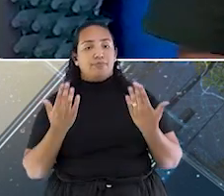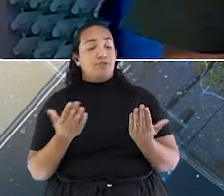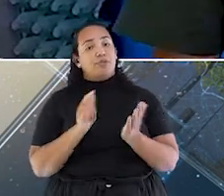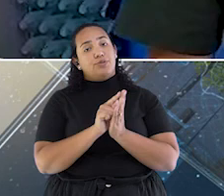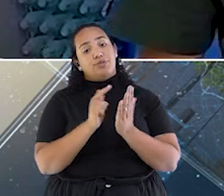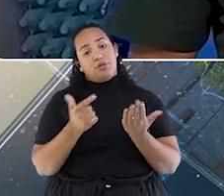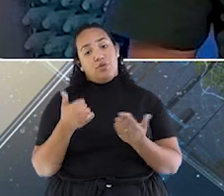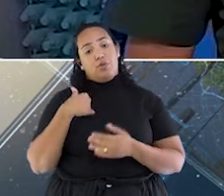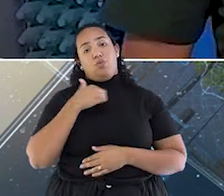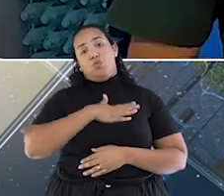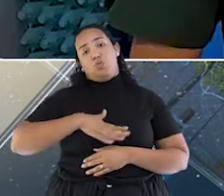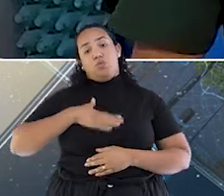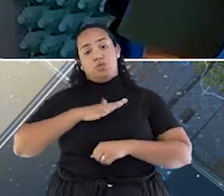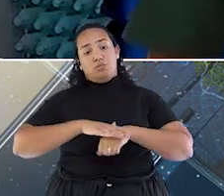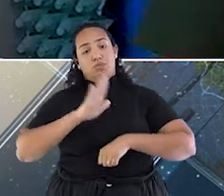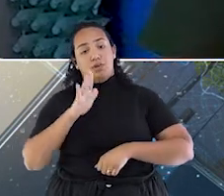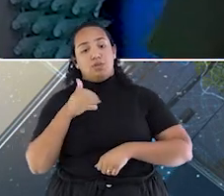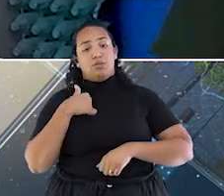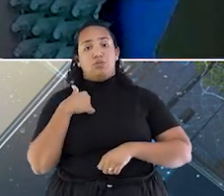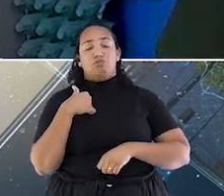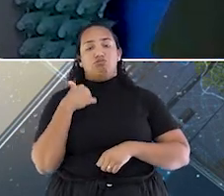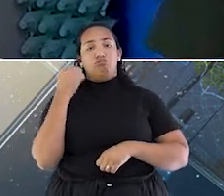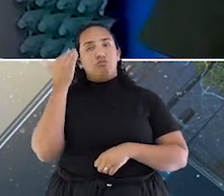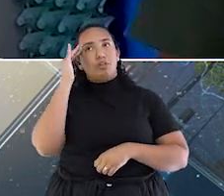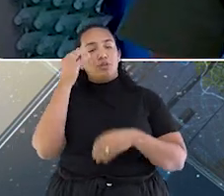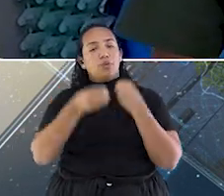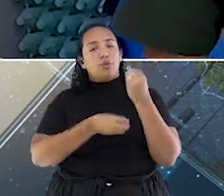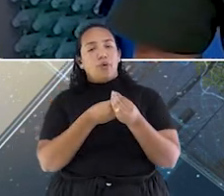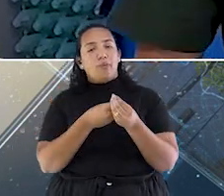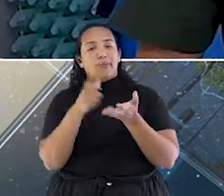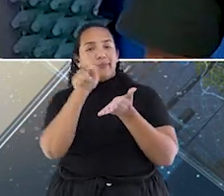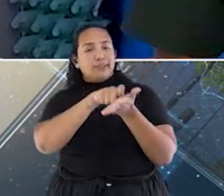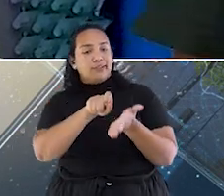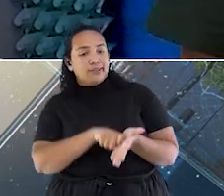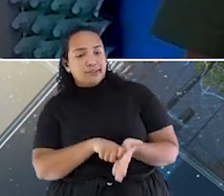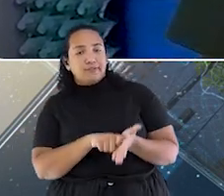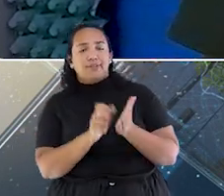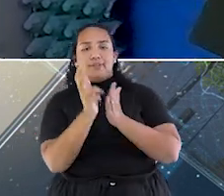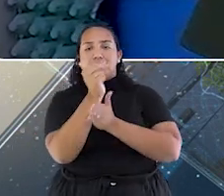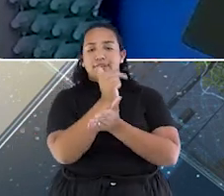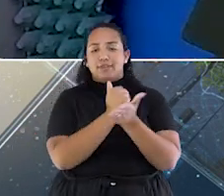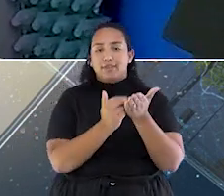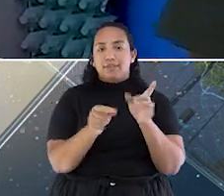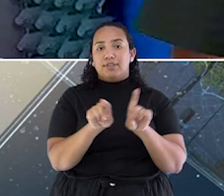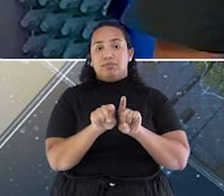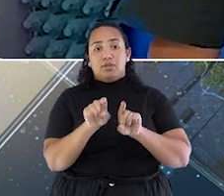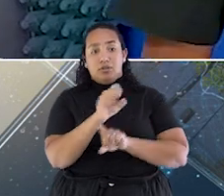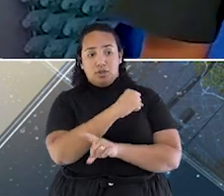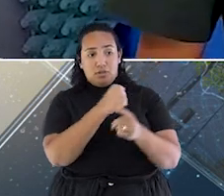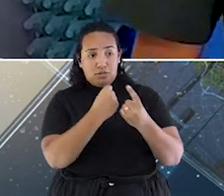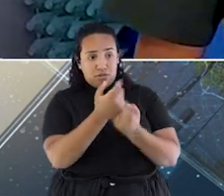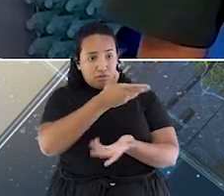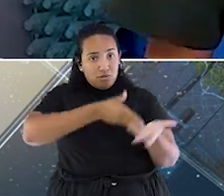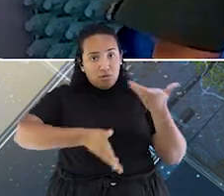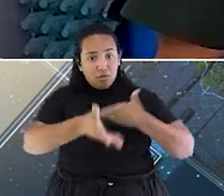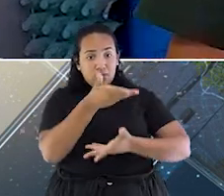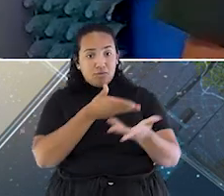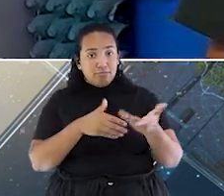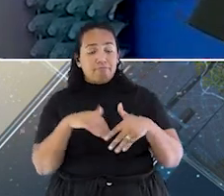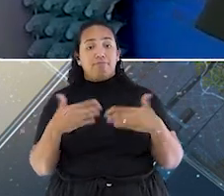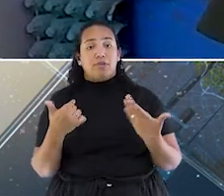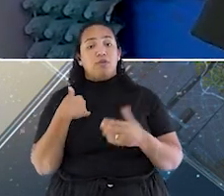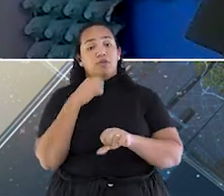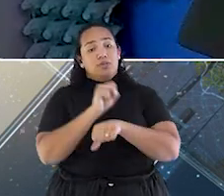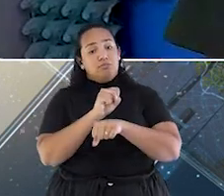gosto. Eu acho que é trabalhar com escrita, design e socializar melhor com as pessoas. Eu espero que a escola